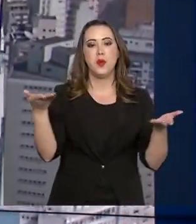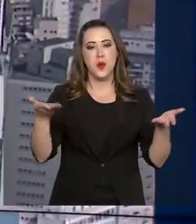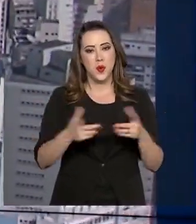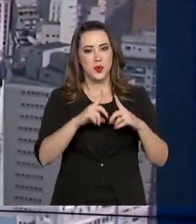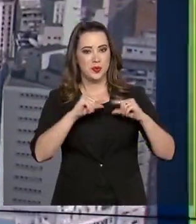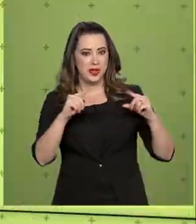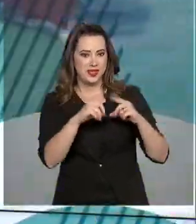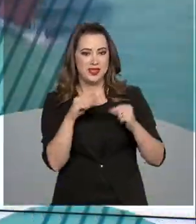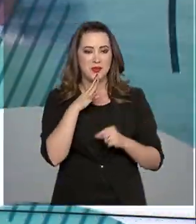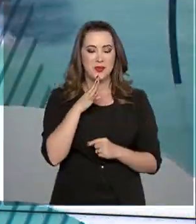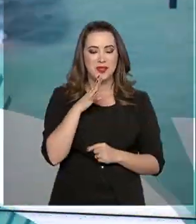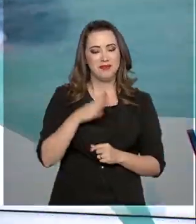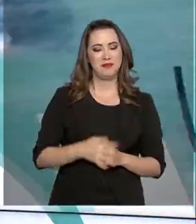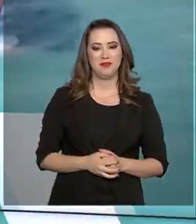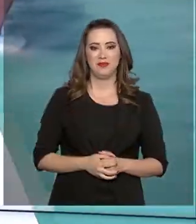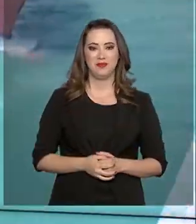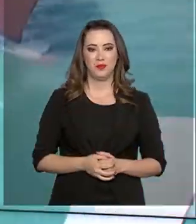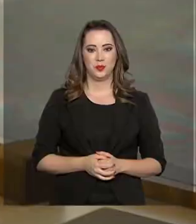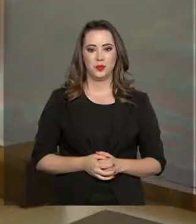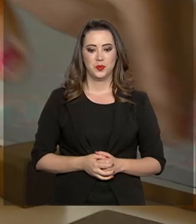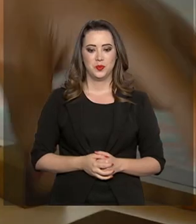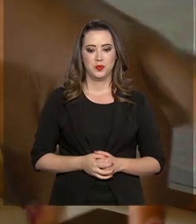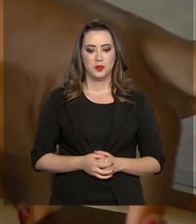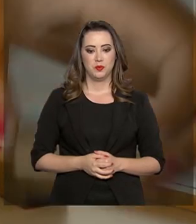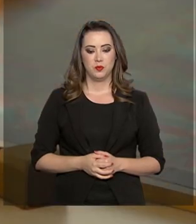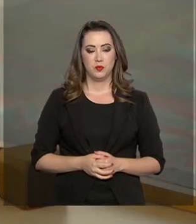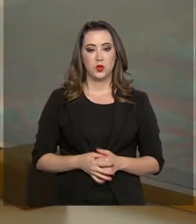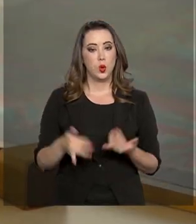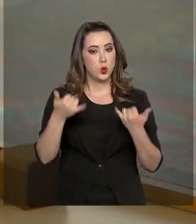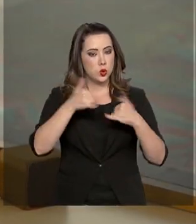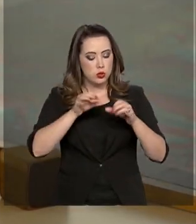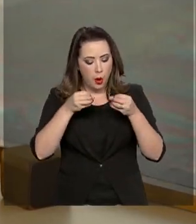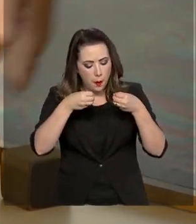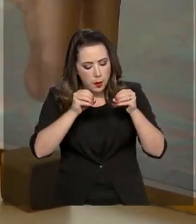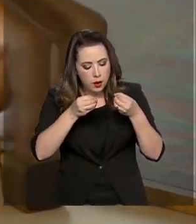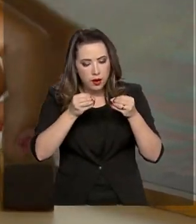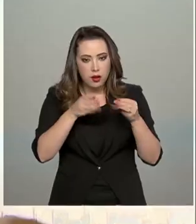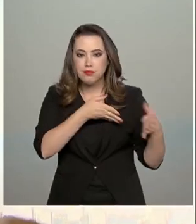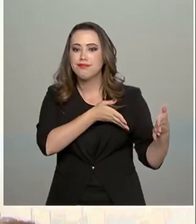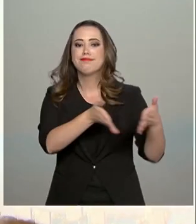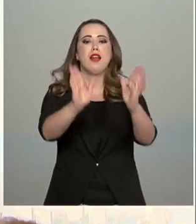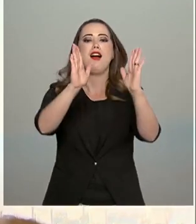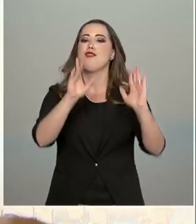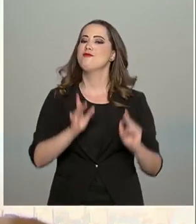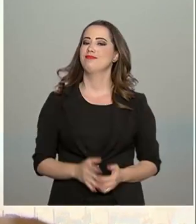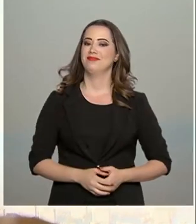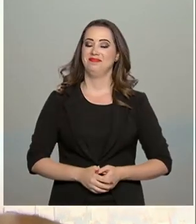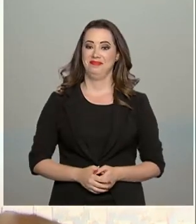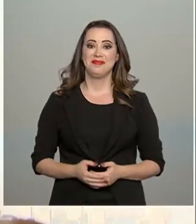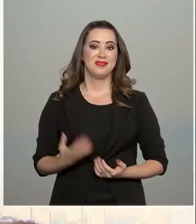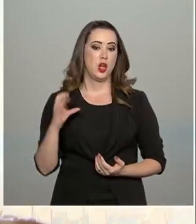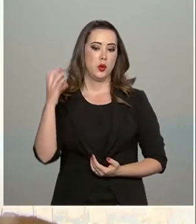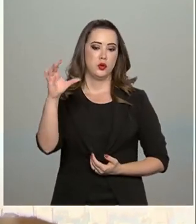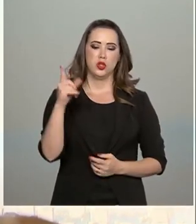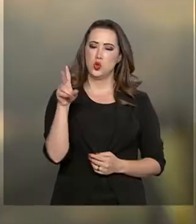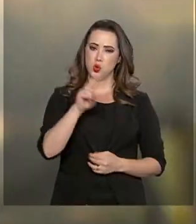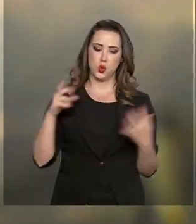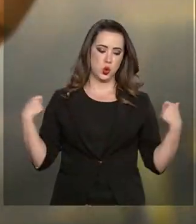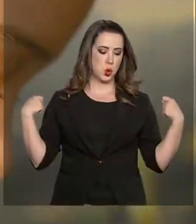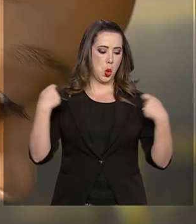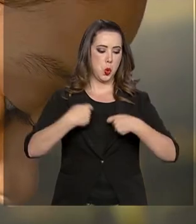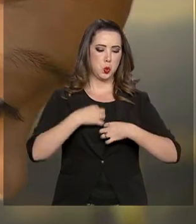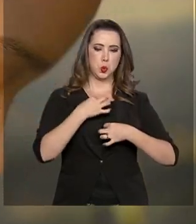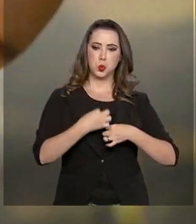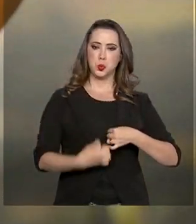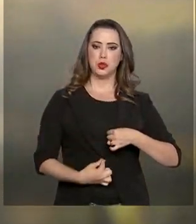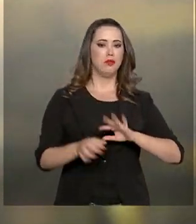conhecerem a iniciativa. Dos laboratórios para as ruas. E os cientistas não usam jaleco. São